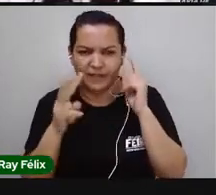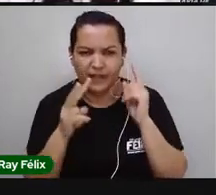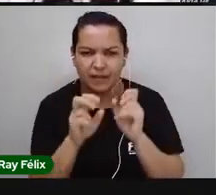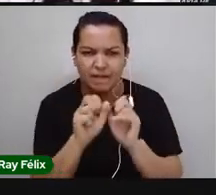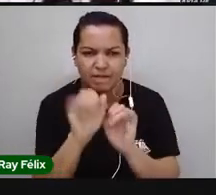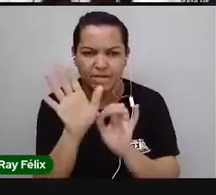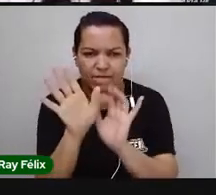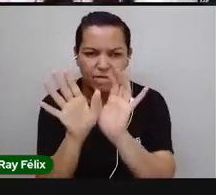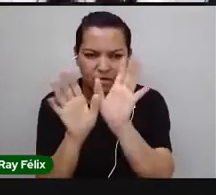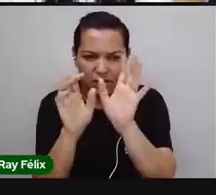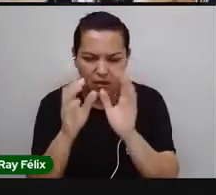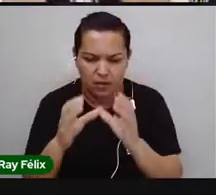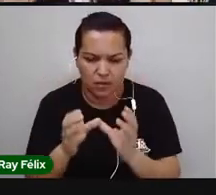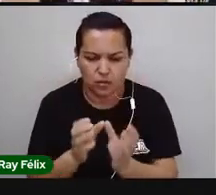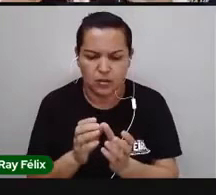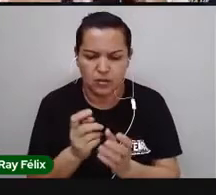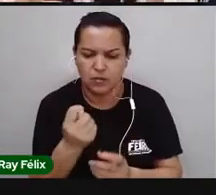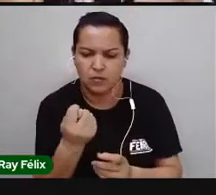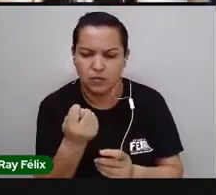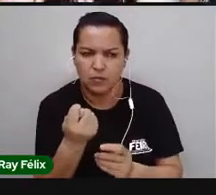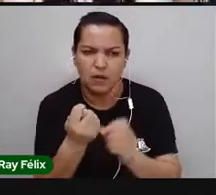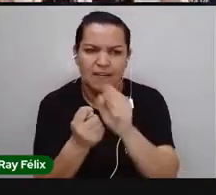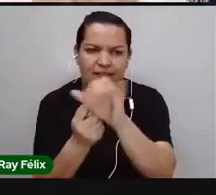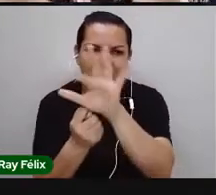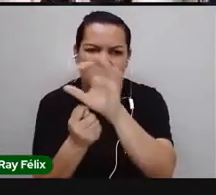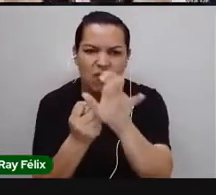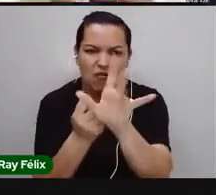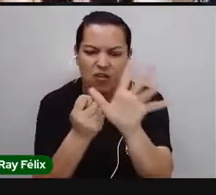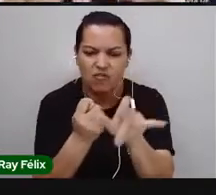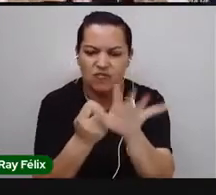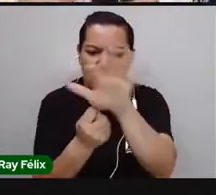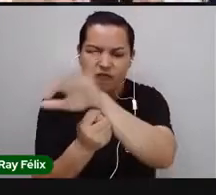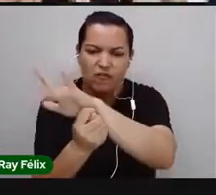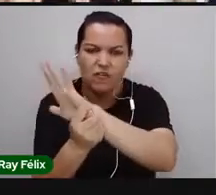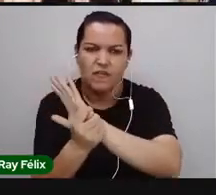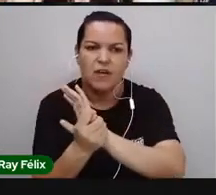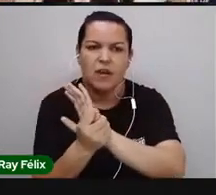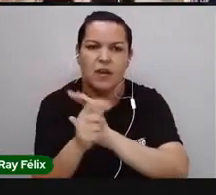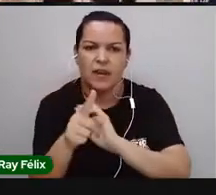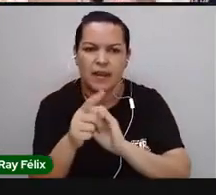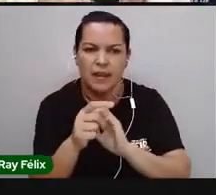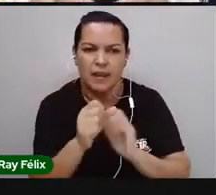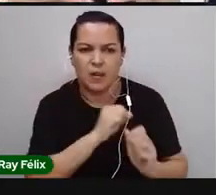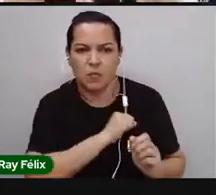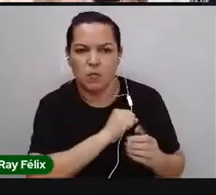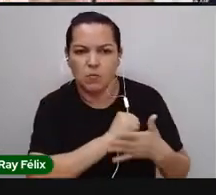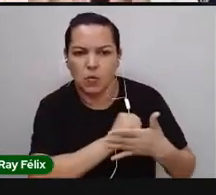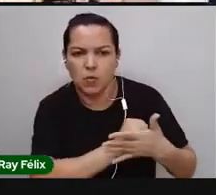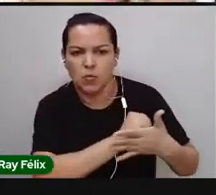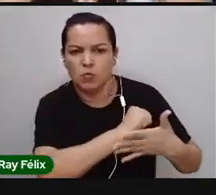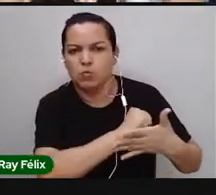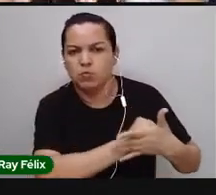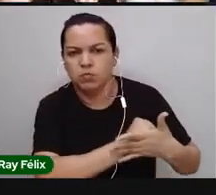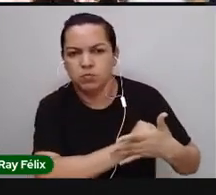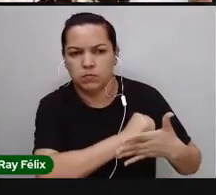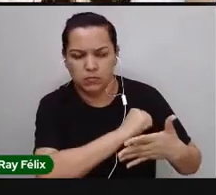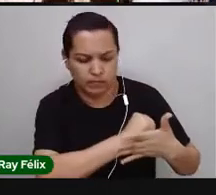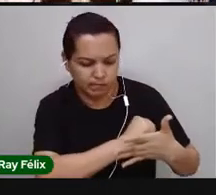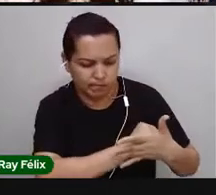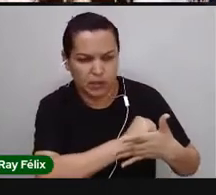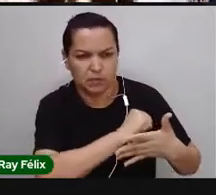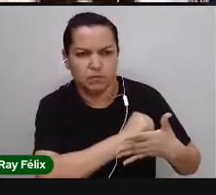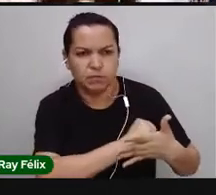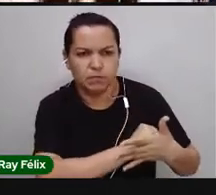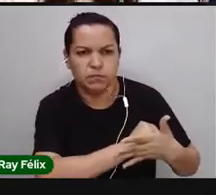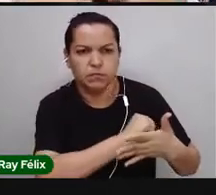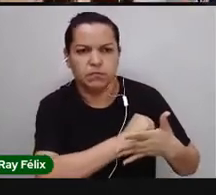artérias, várias veias, porque esse órgão, que vai bombear, que vai fazer com que o sangue circule por